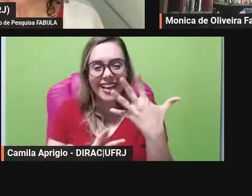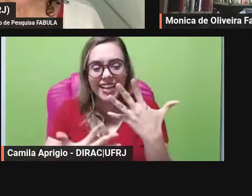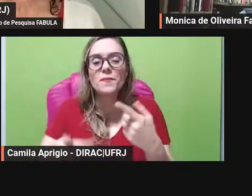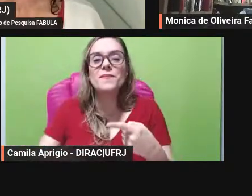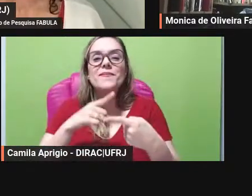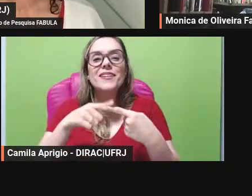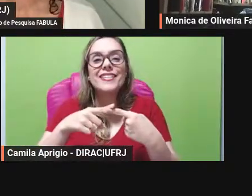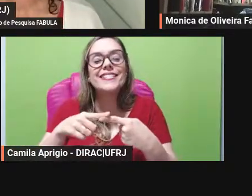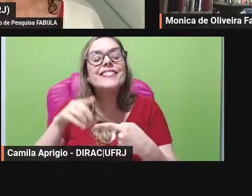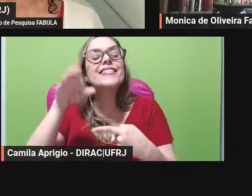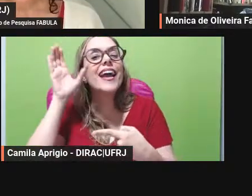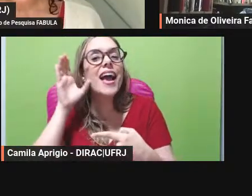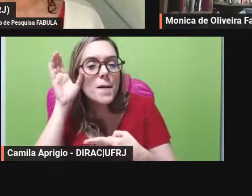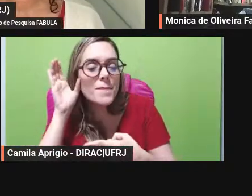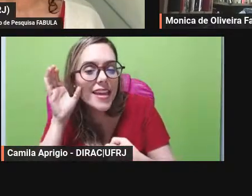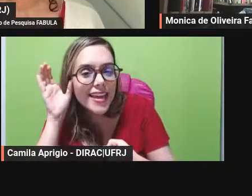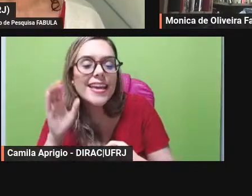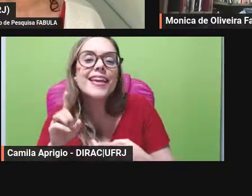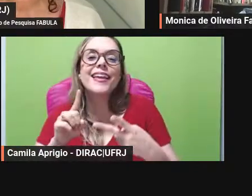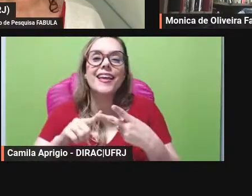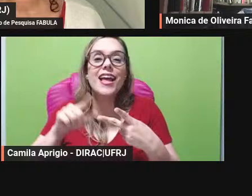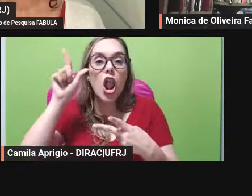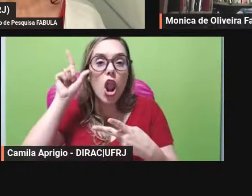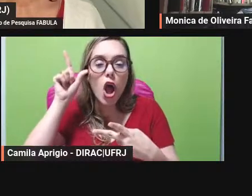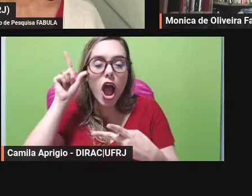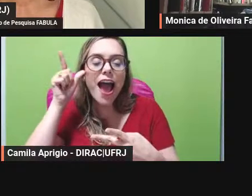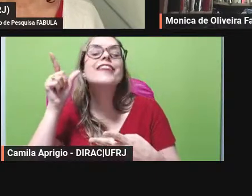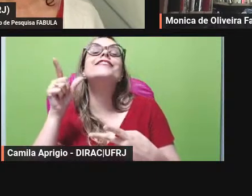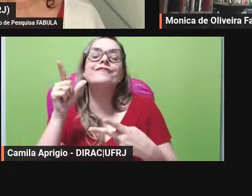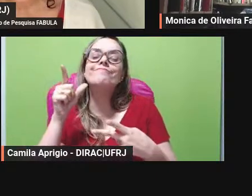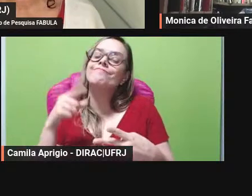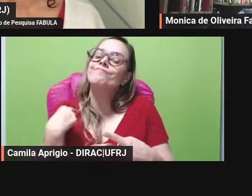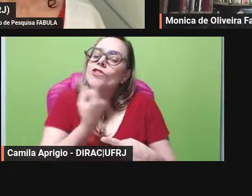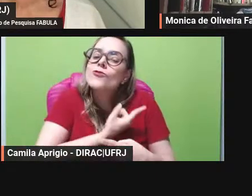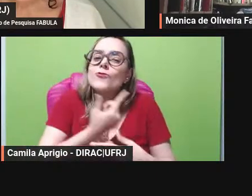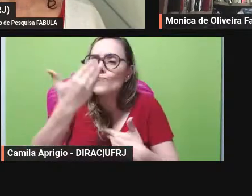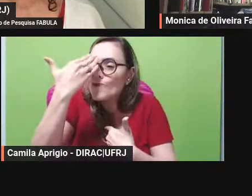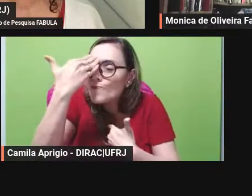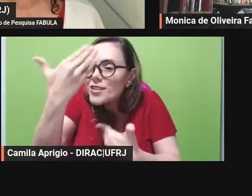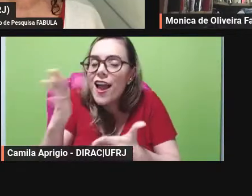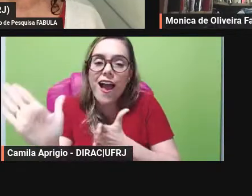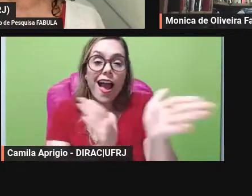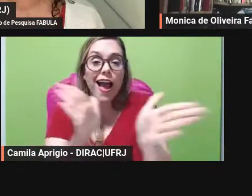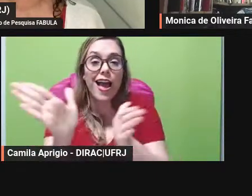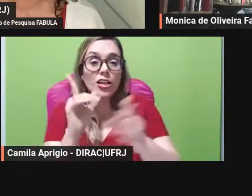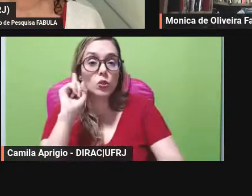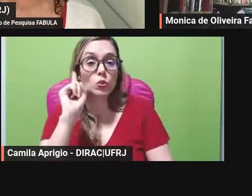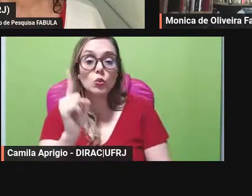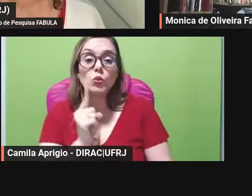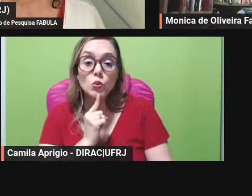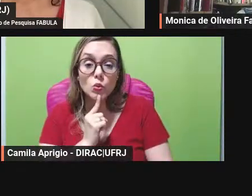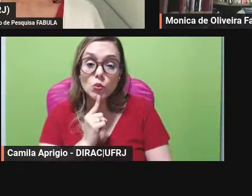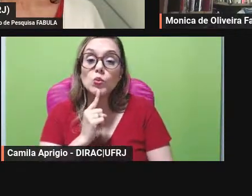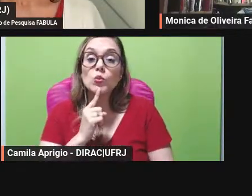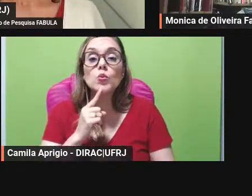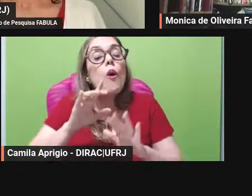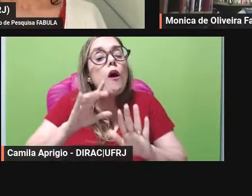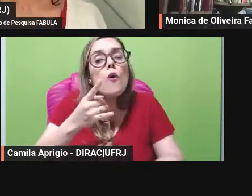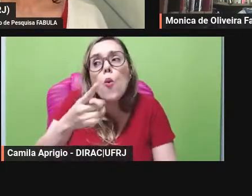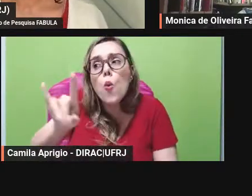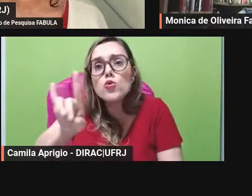muito obrigada por tornarem nosso evento acessível às pessoas surdas por último mas não menos importante